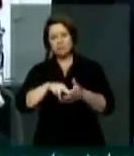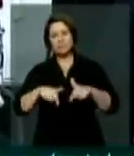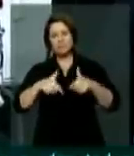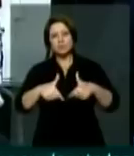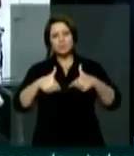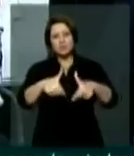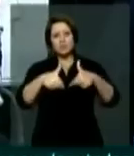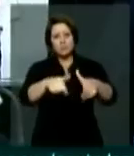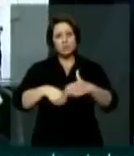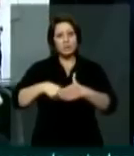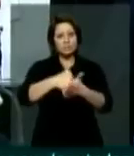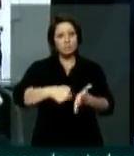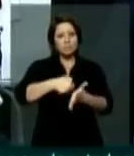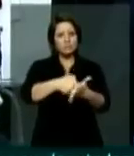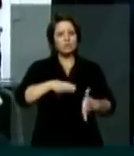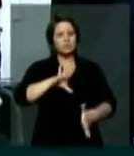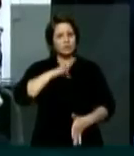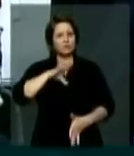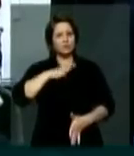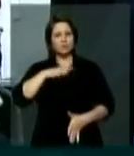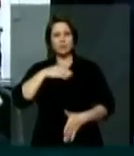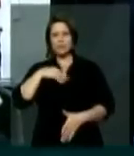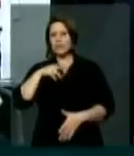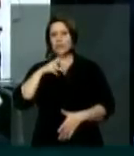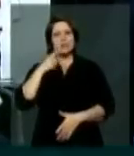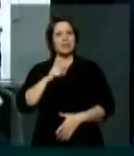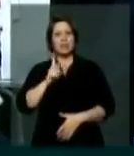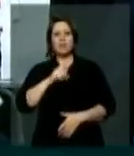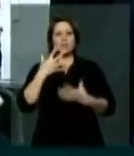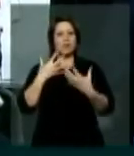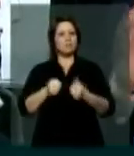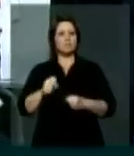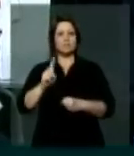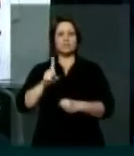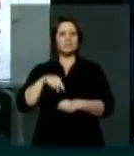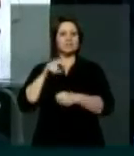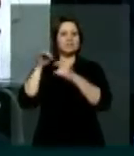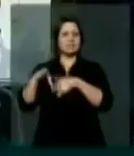coragem para seguir adiante. Não vamos desistir do Brasil.